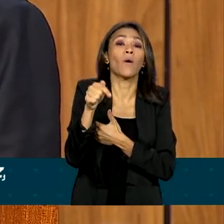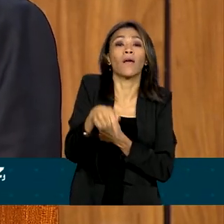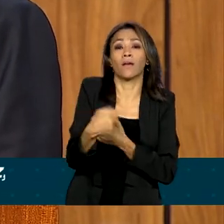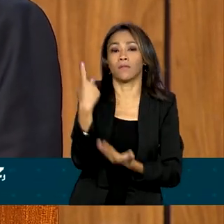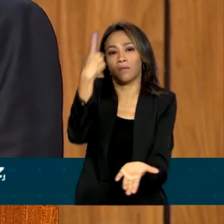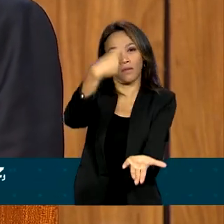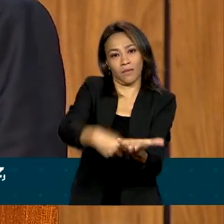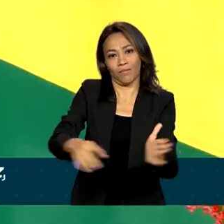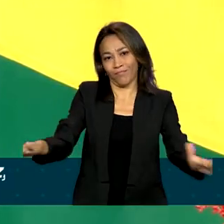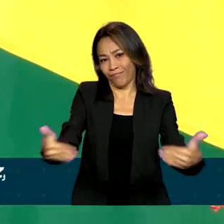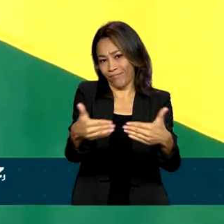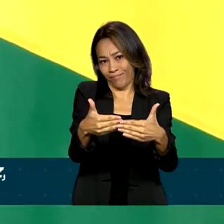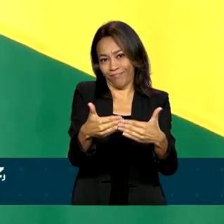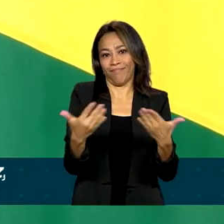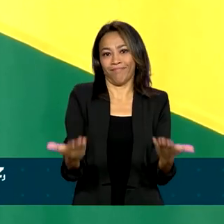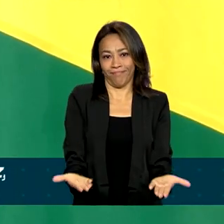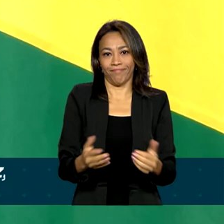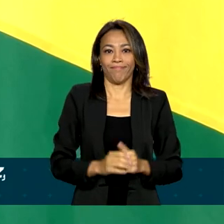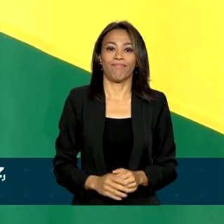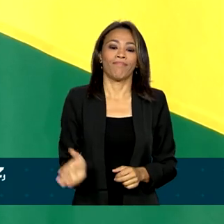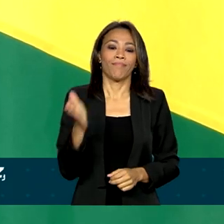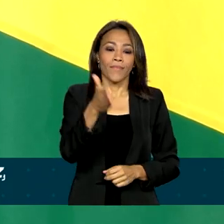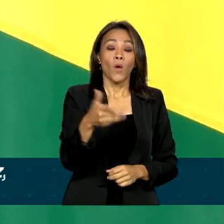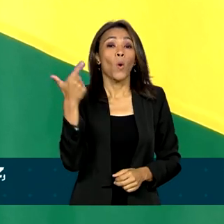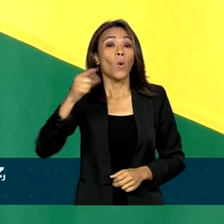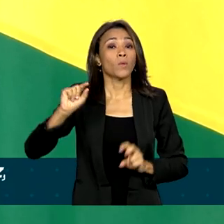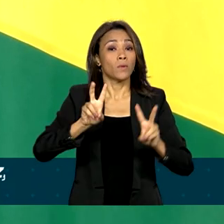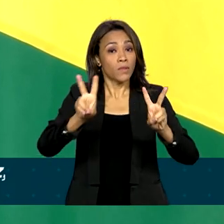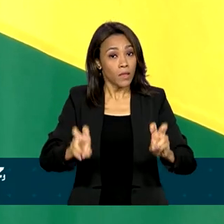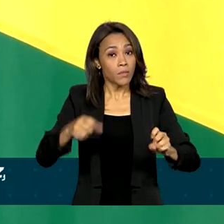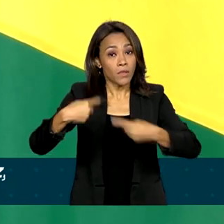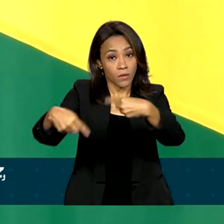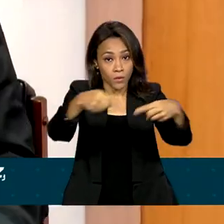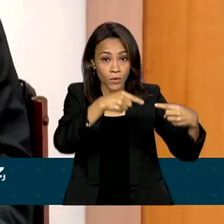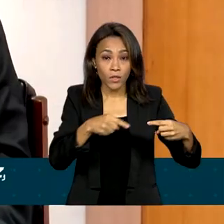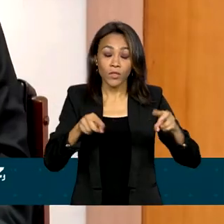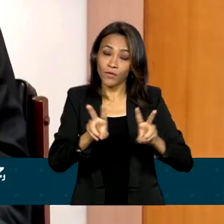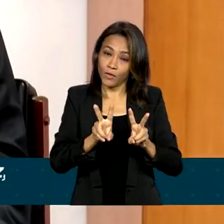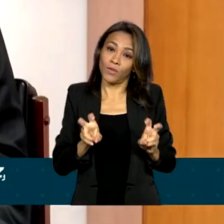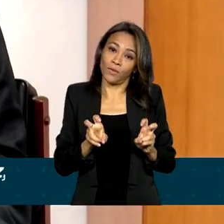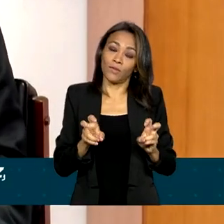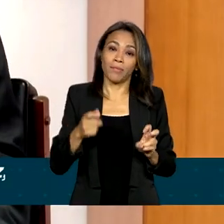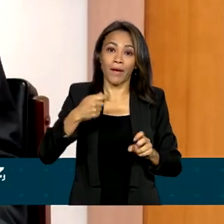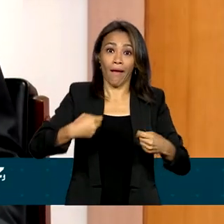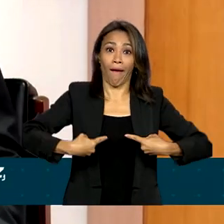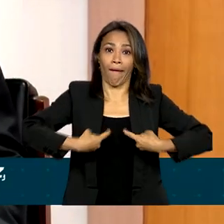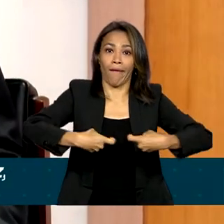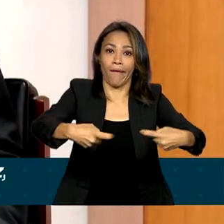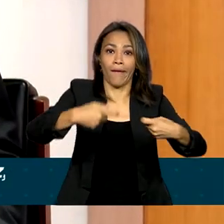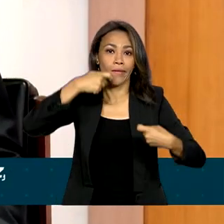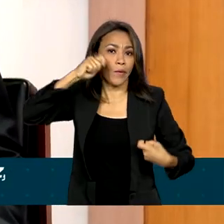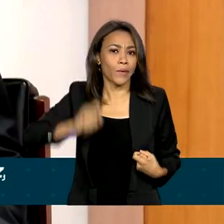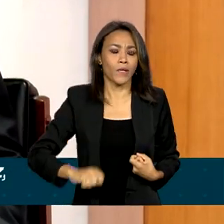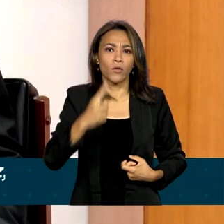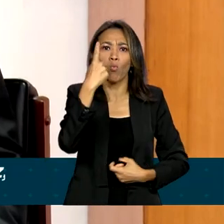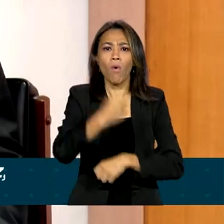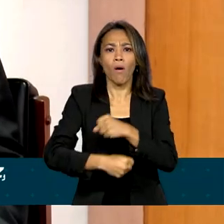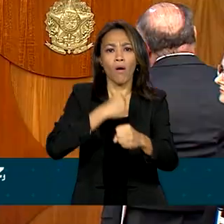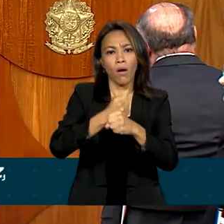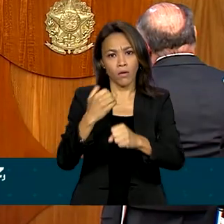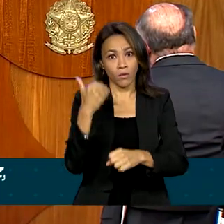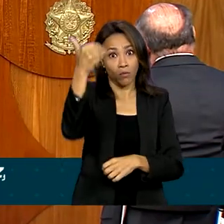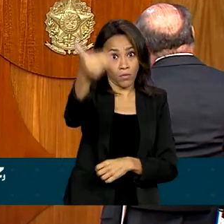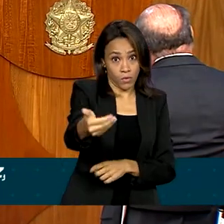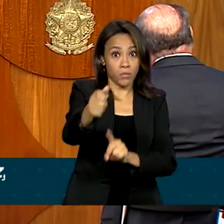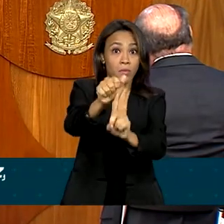União Europeia. Outro tema discutido durante a reunião foi a guerra na Ucrânia, que completa um ano no próximo mês.